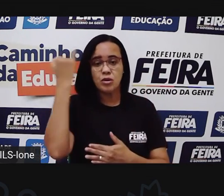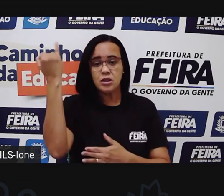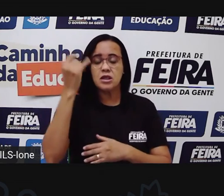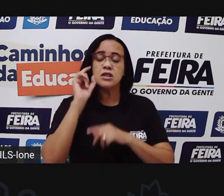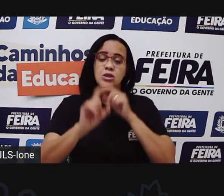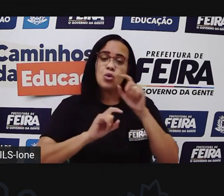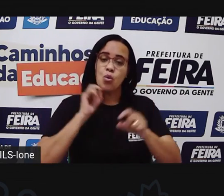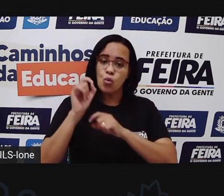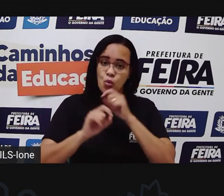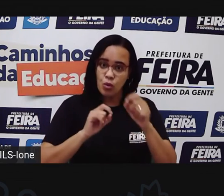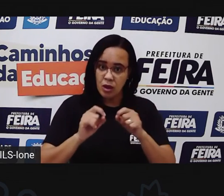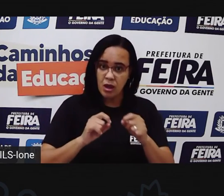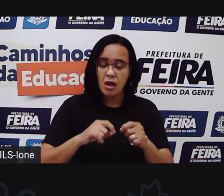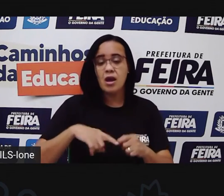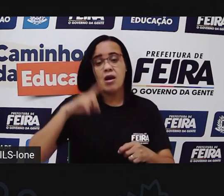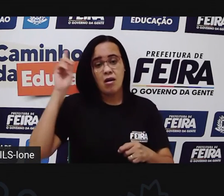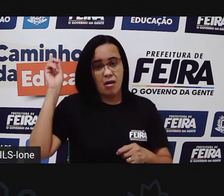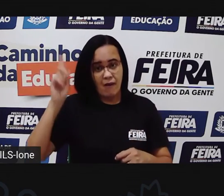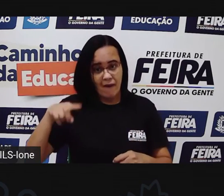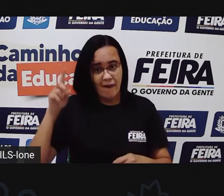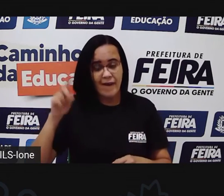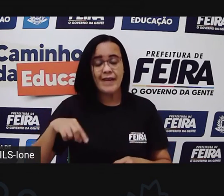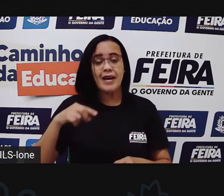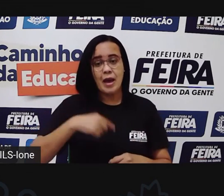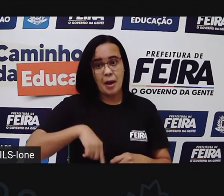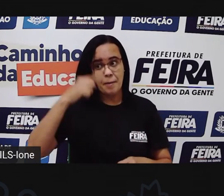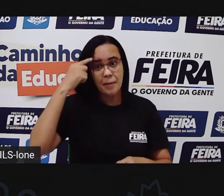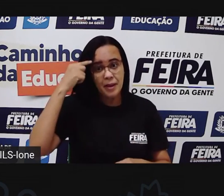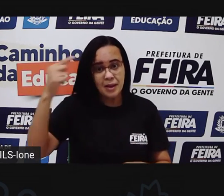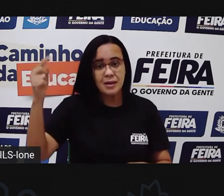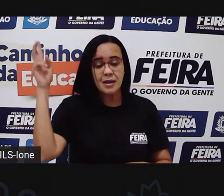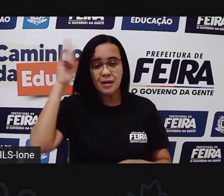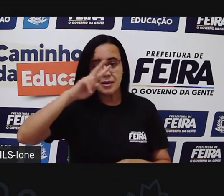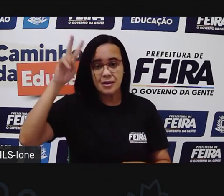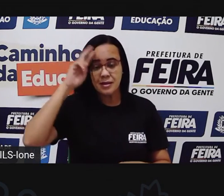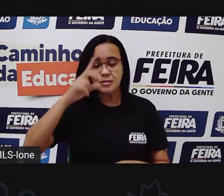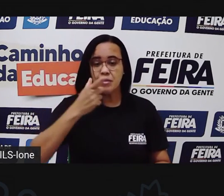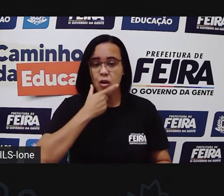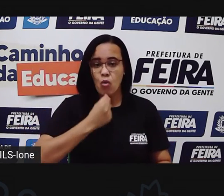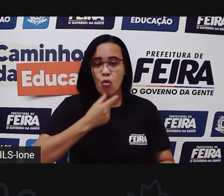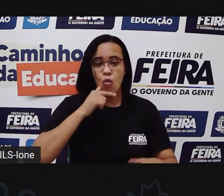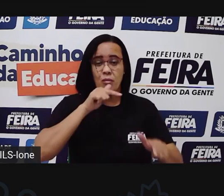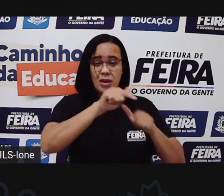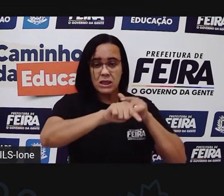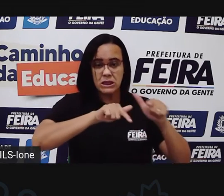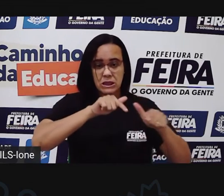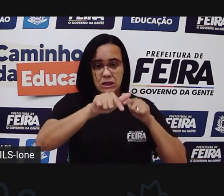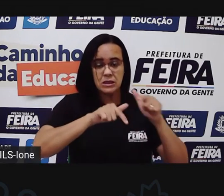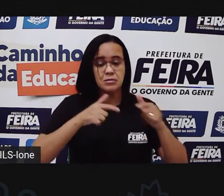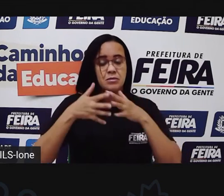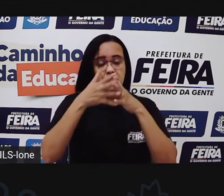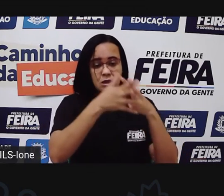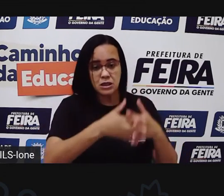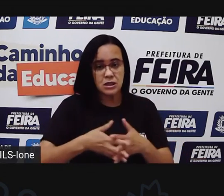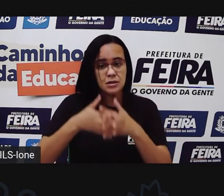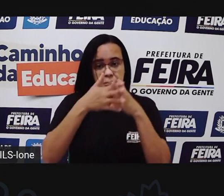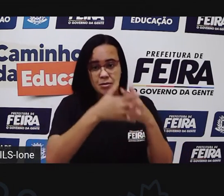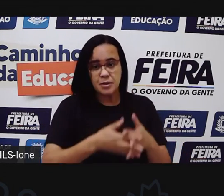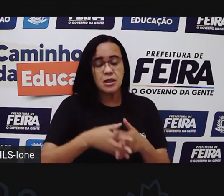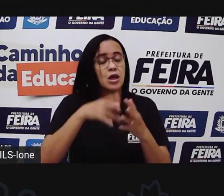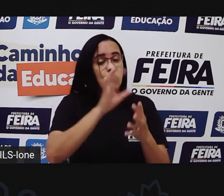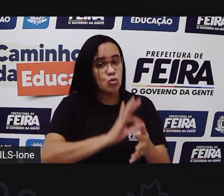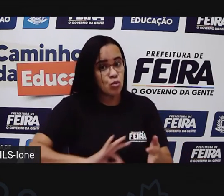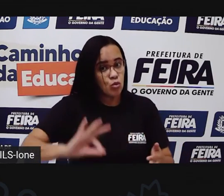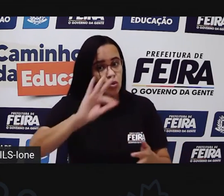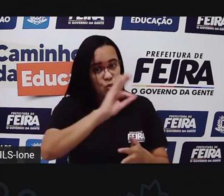a profissão dos caminhoneiros, dos transportadores em geral. Desde aquele que entrega carta, correspondência,